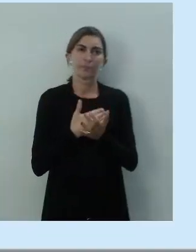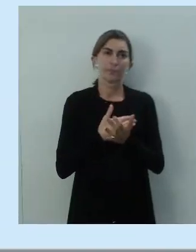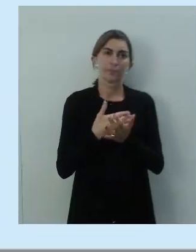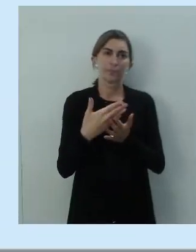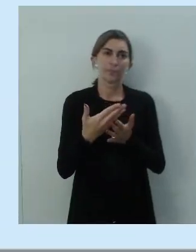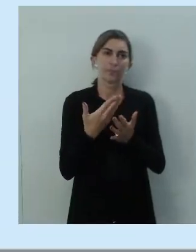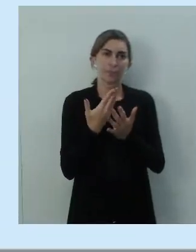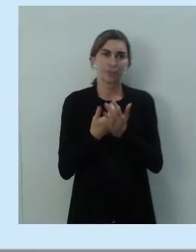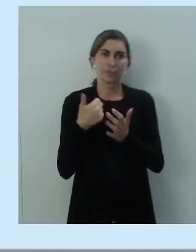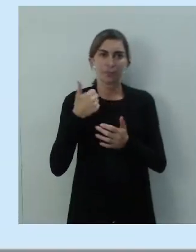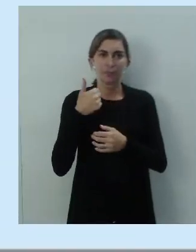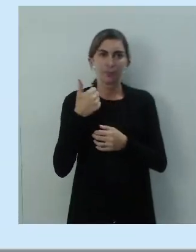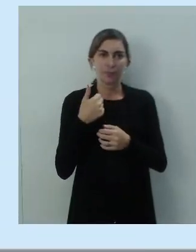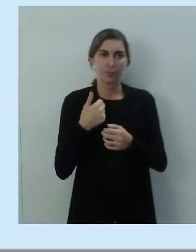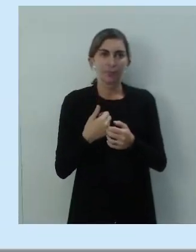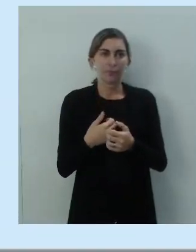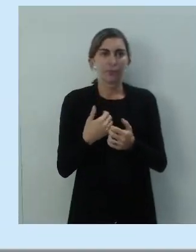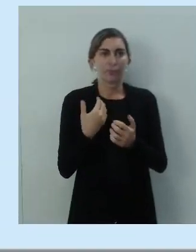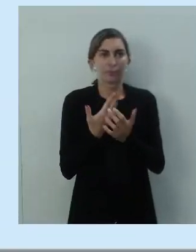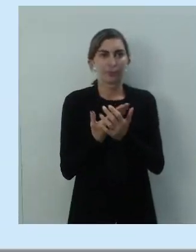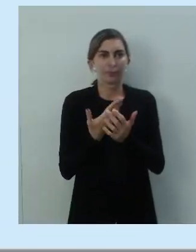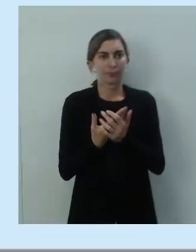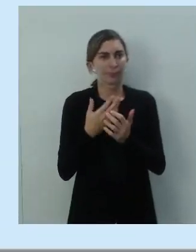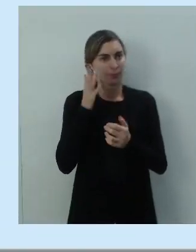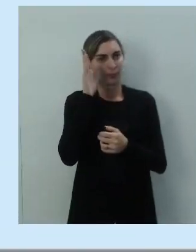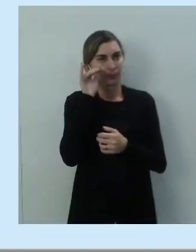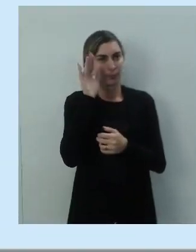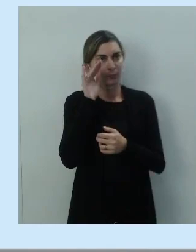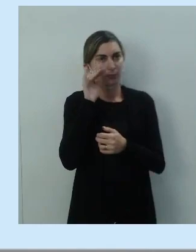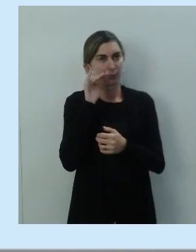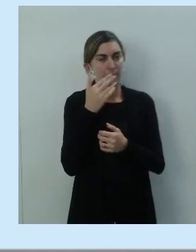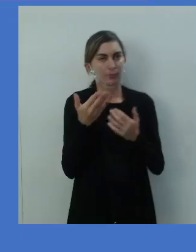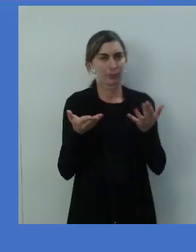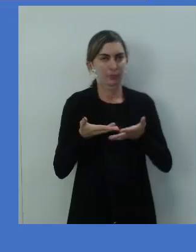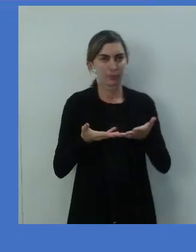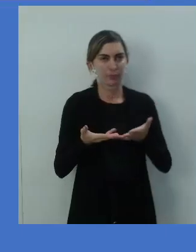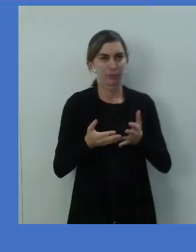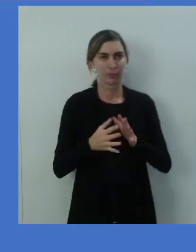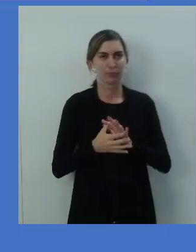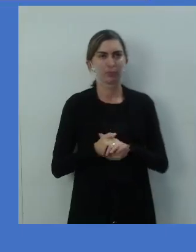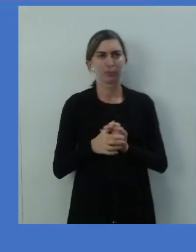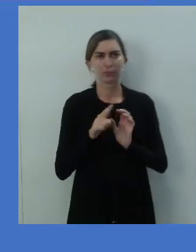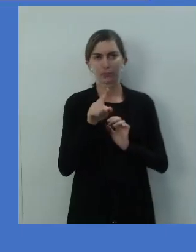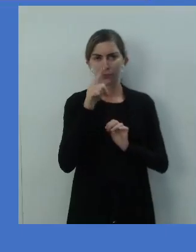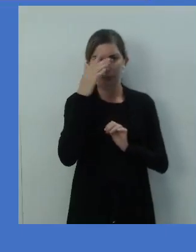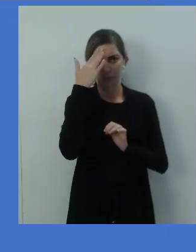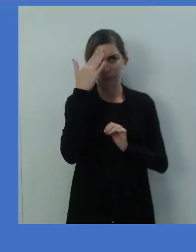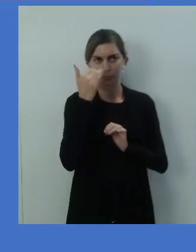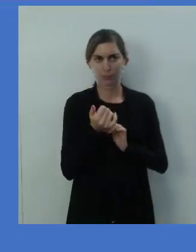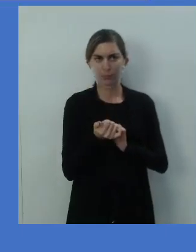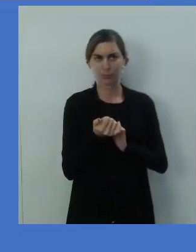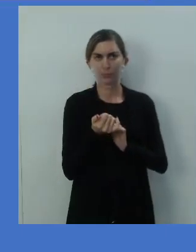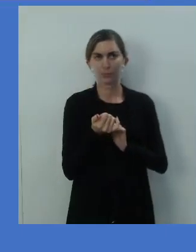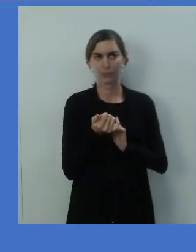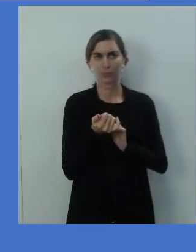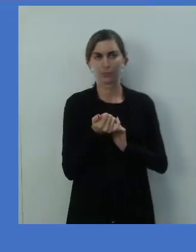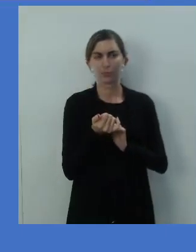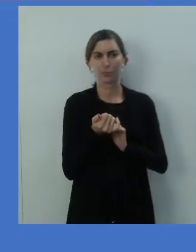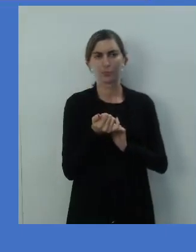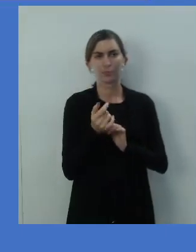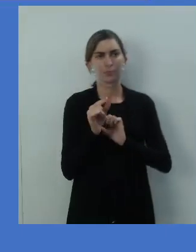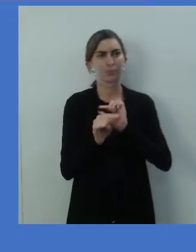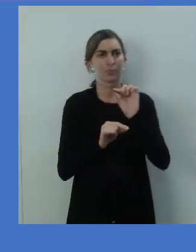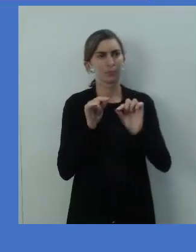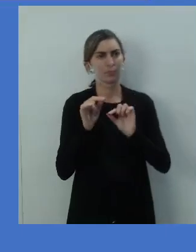nossa primeira curiosity, curiosidade de hoje. Você sabe o que